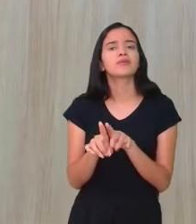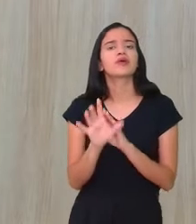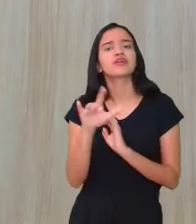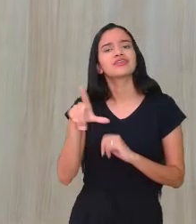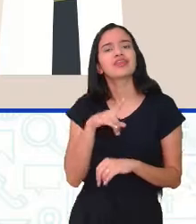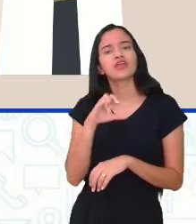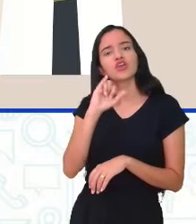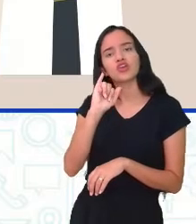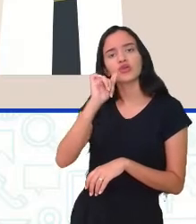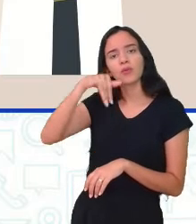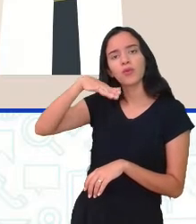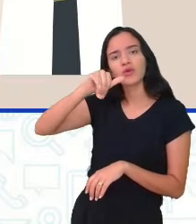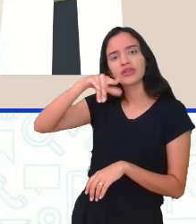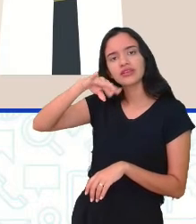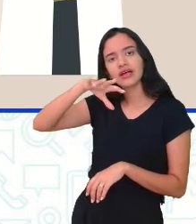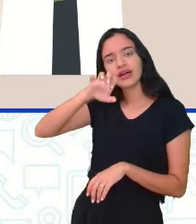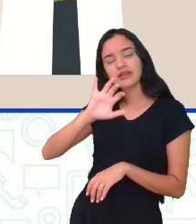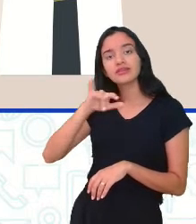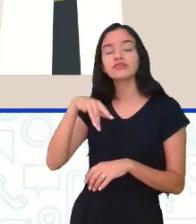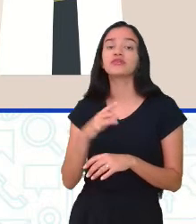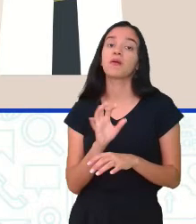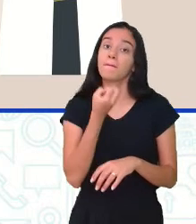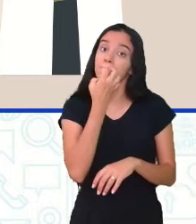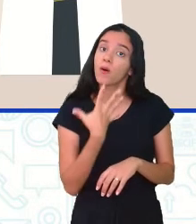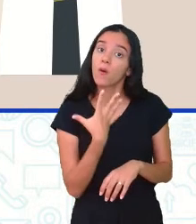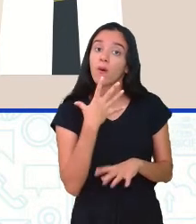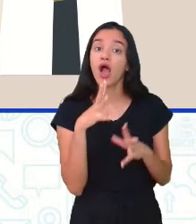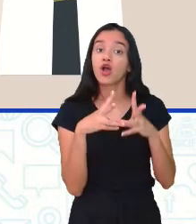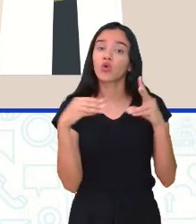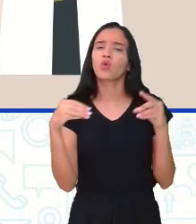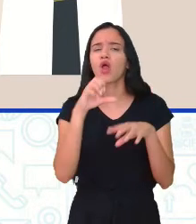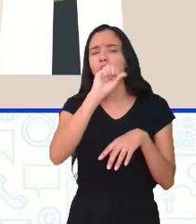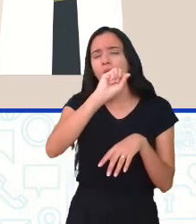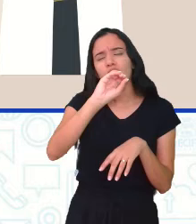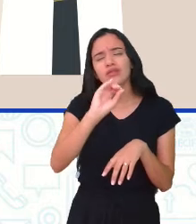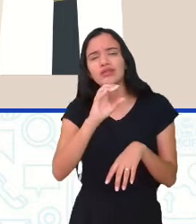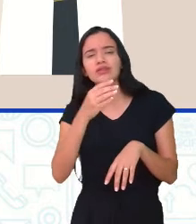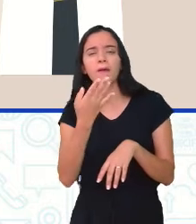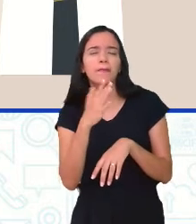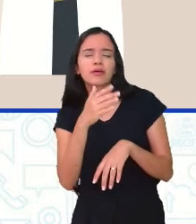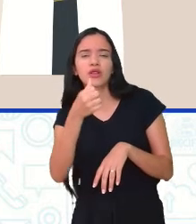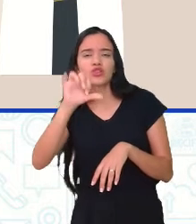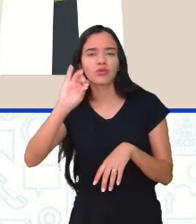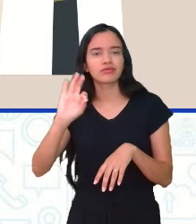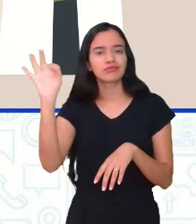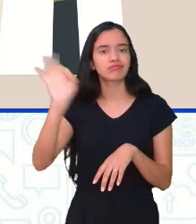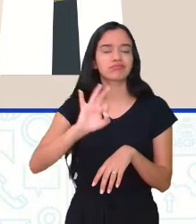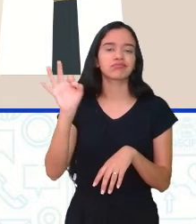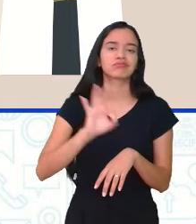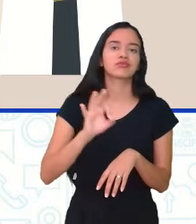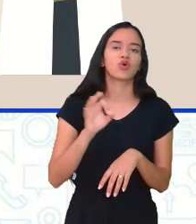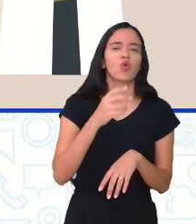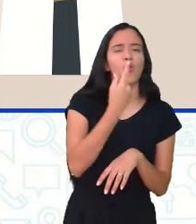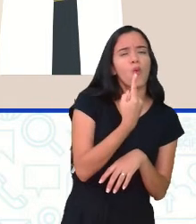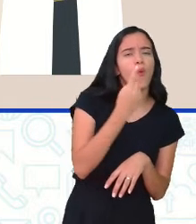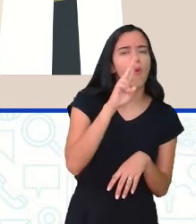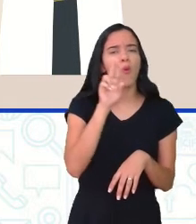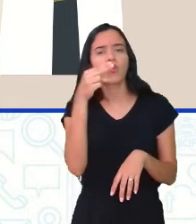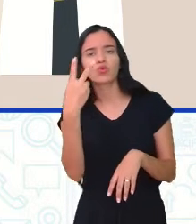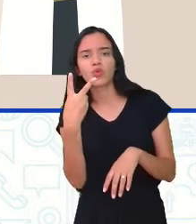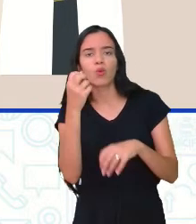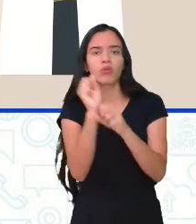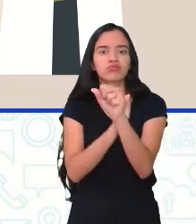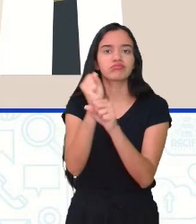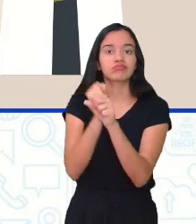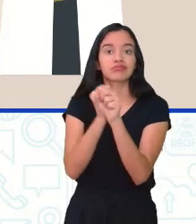às vezes, costuma curar-se espontaneamente em 80% 90% dos casos após um ou dois anos. O